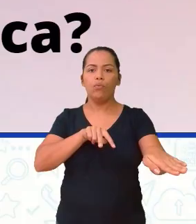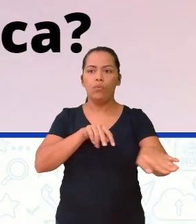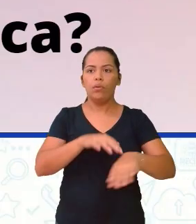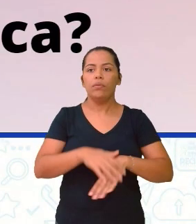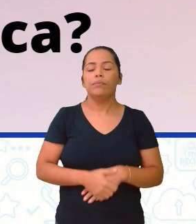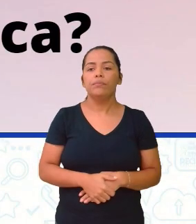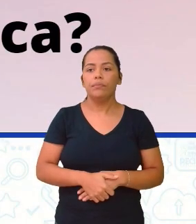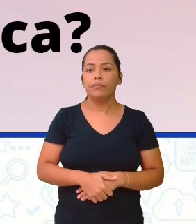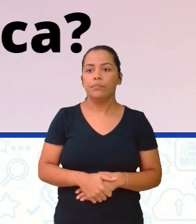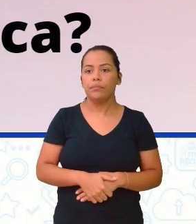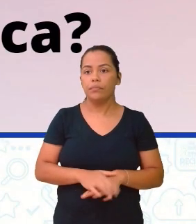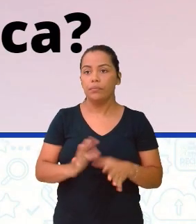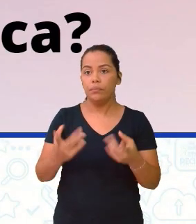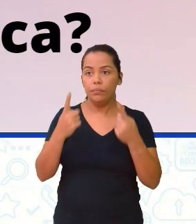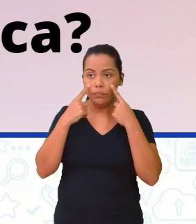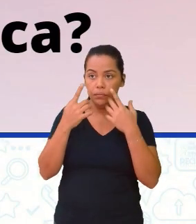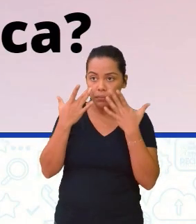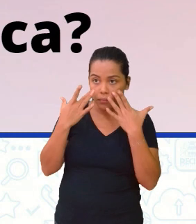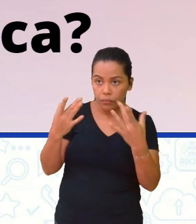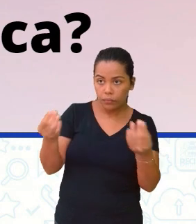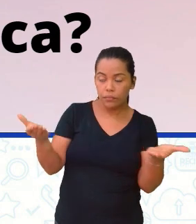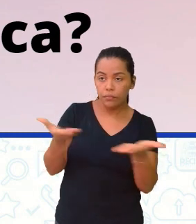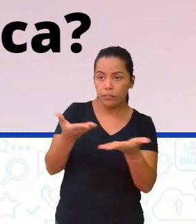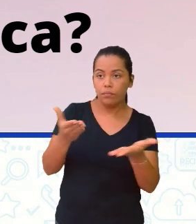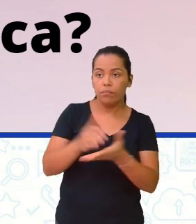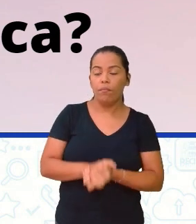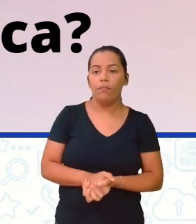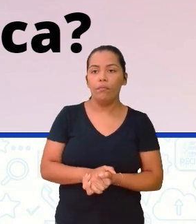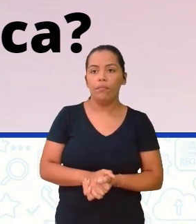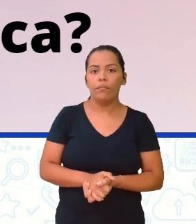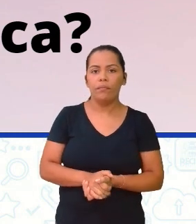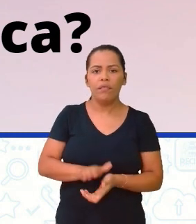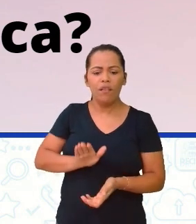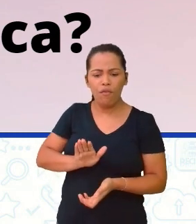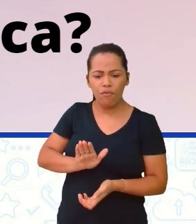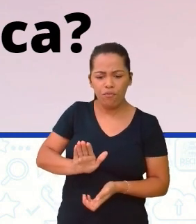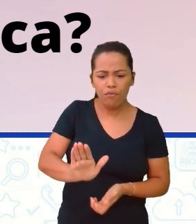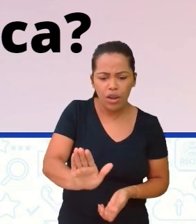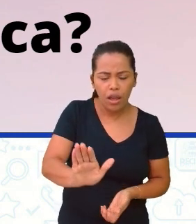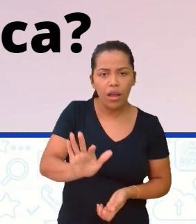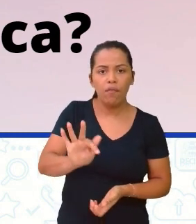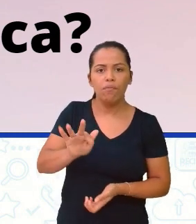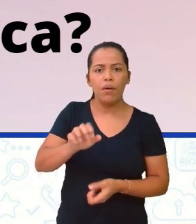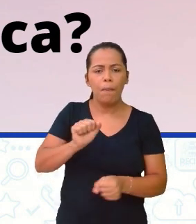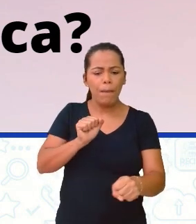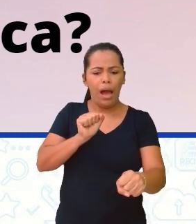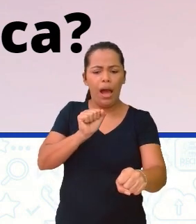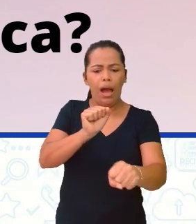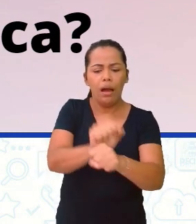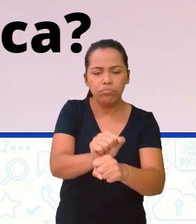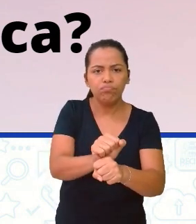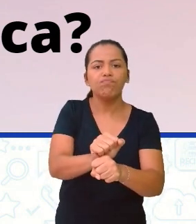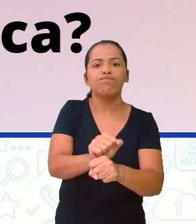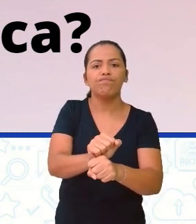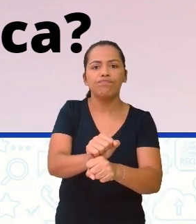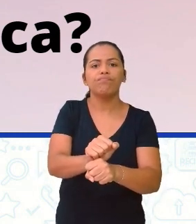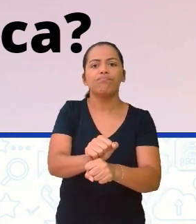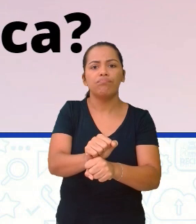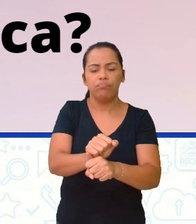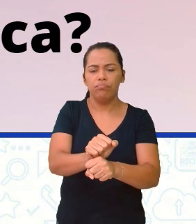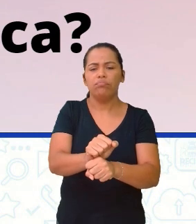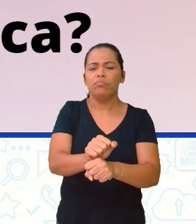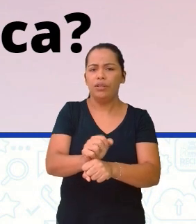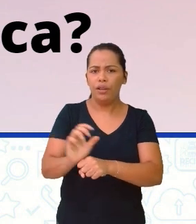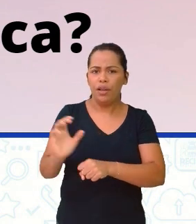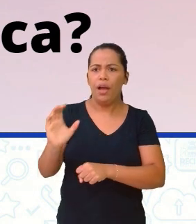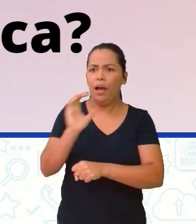Observem aqui. E a minha pergunta é, foi uma freada brusca? Então, esse senhor está aí, olha,